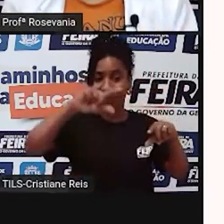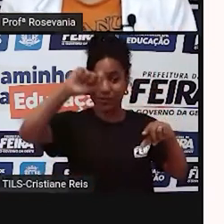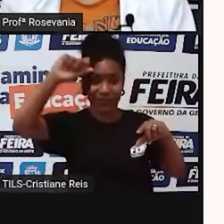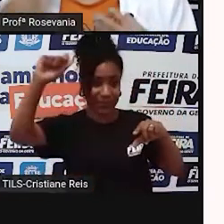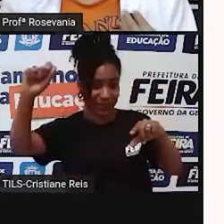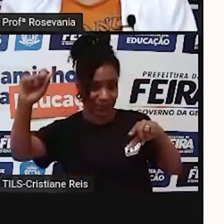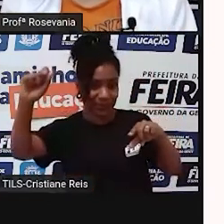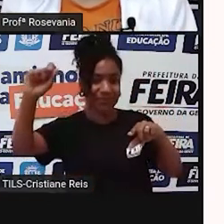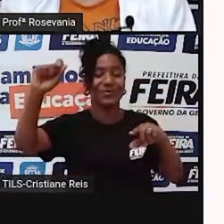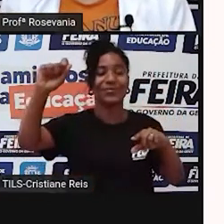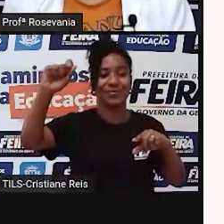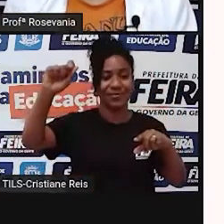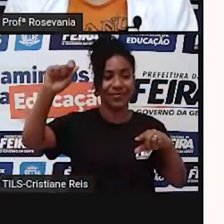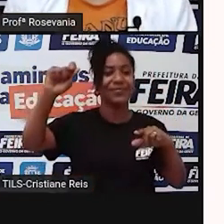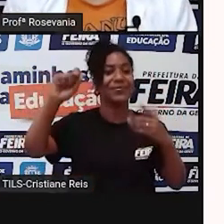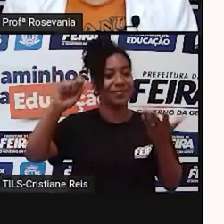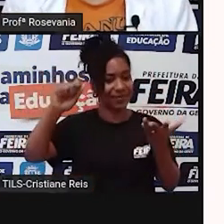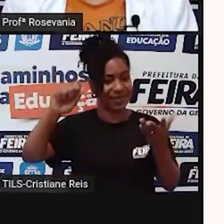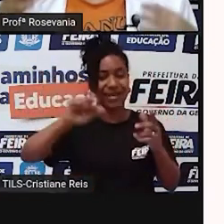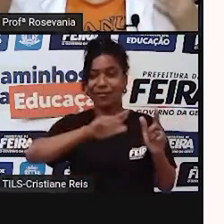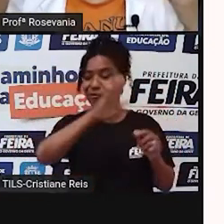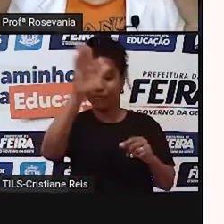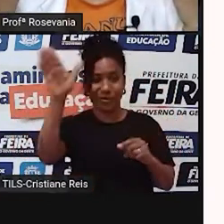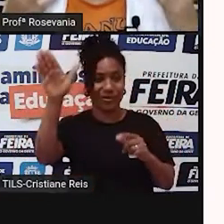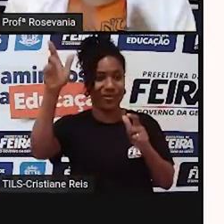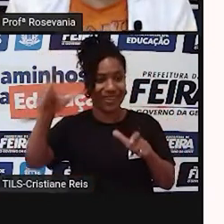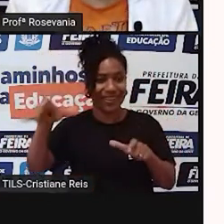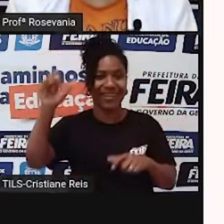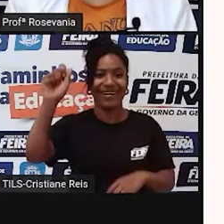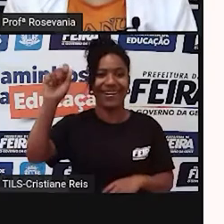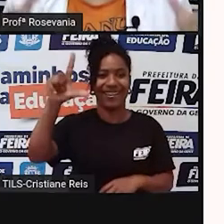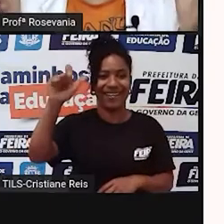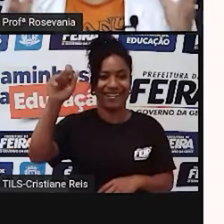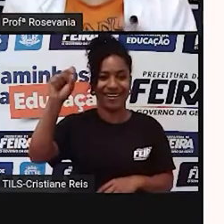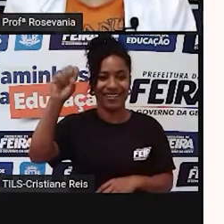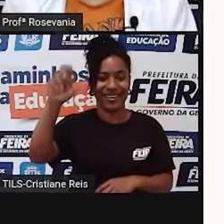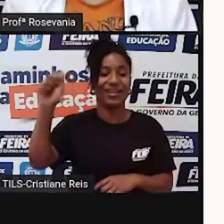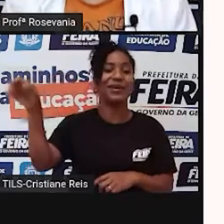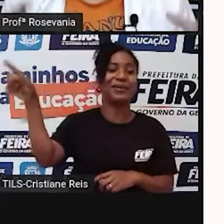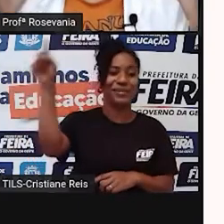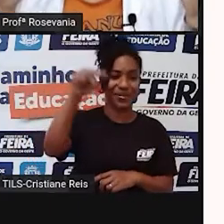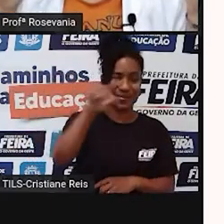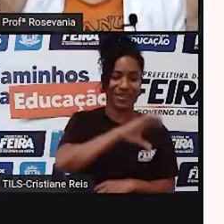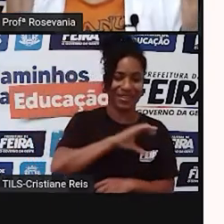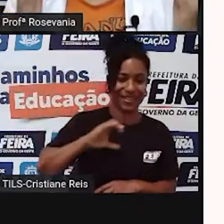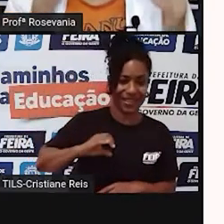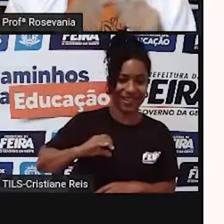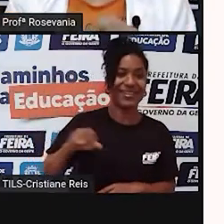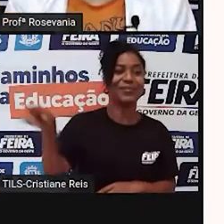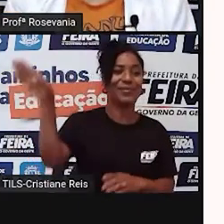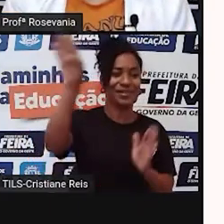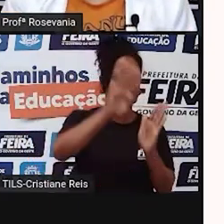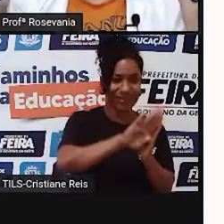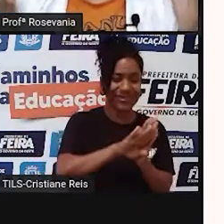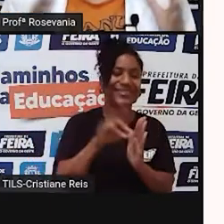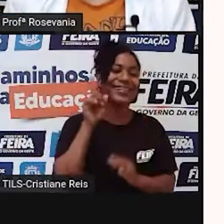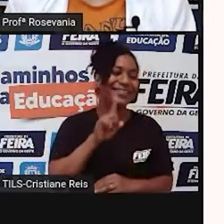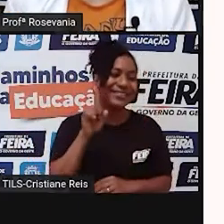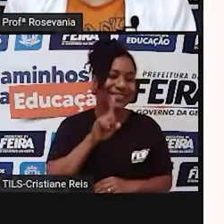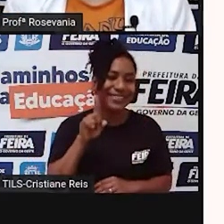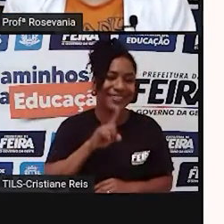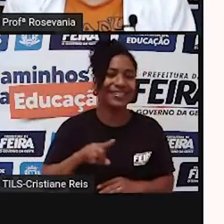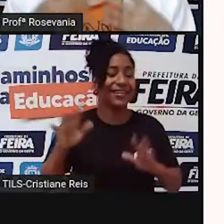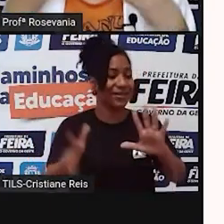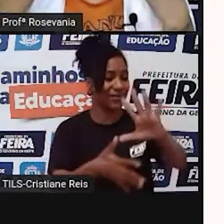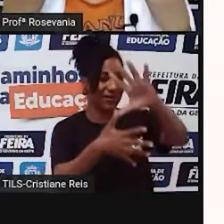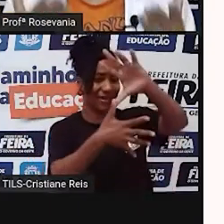Ásia chegou lá, né, no Alasca, que depois chegou no Canadá, nos Estados Unidos, foi na América Central, chegou